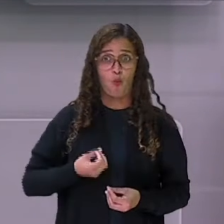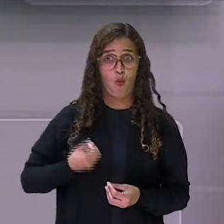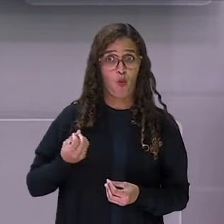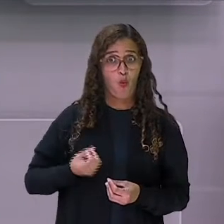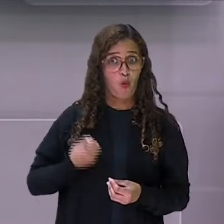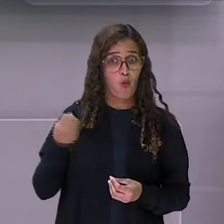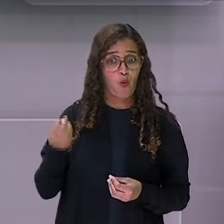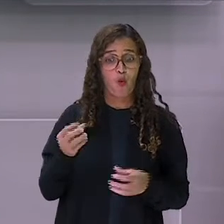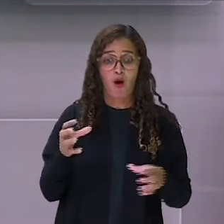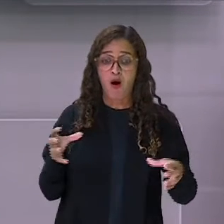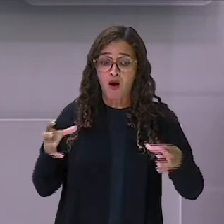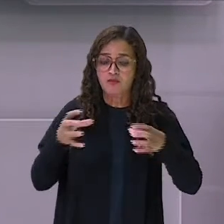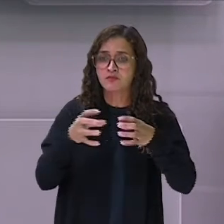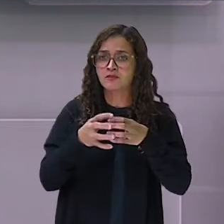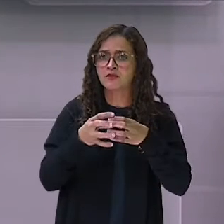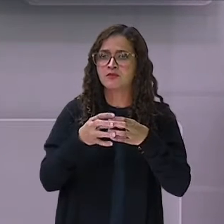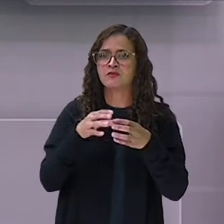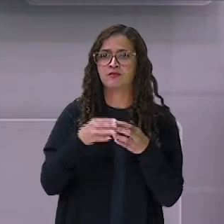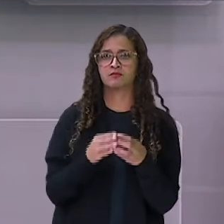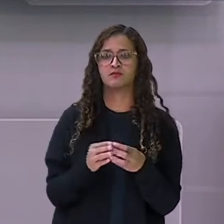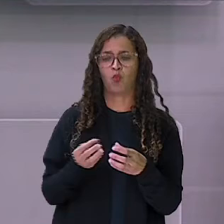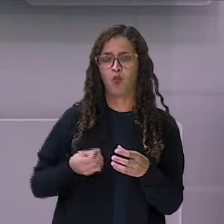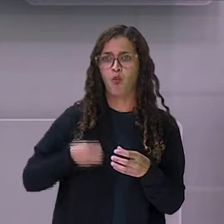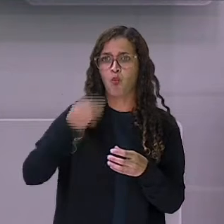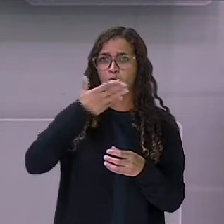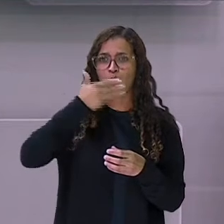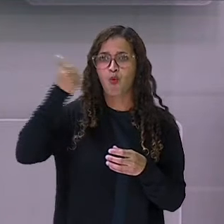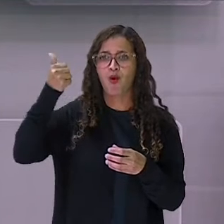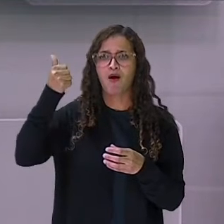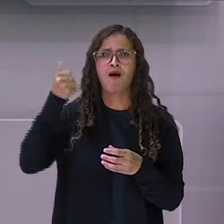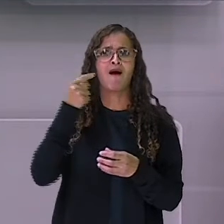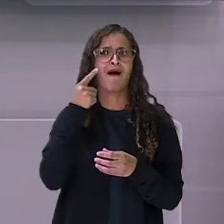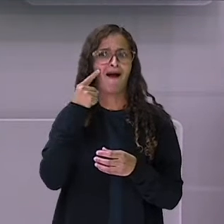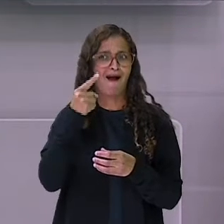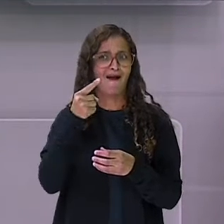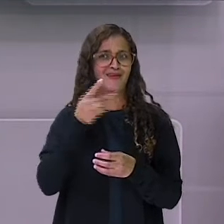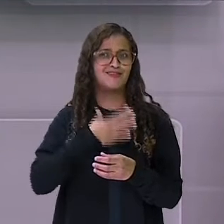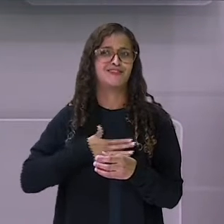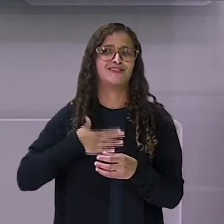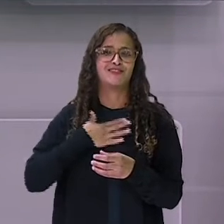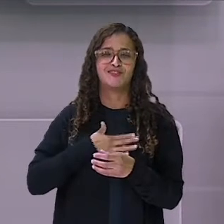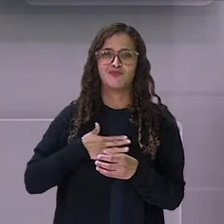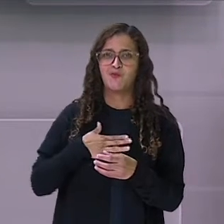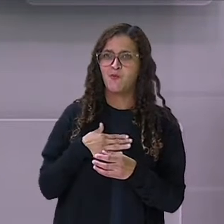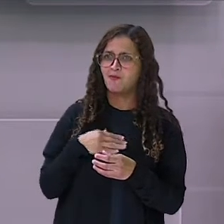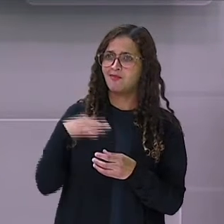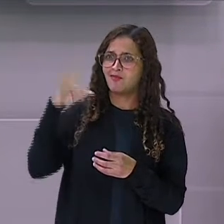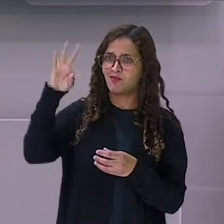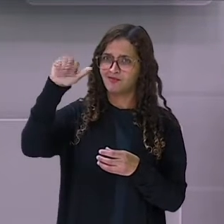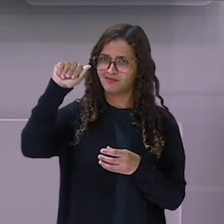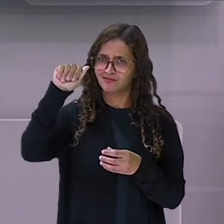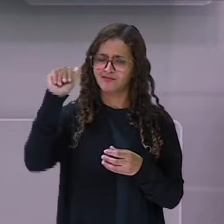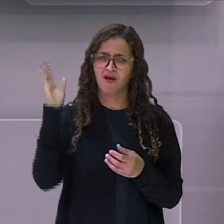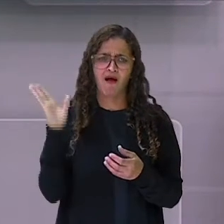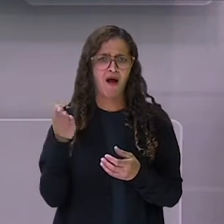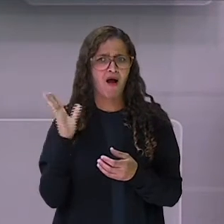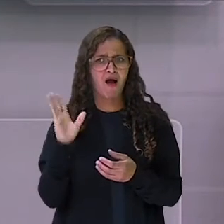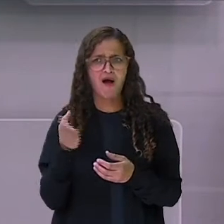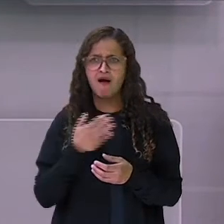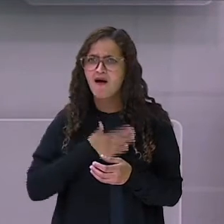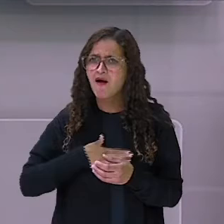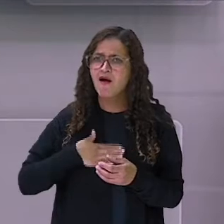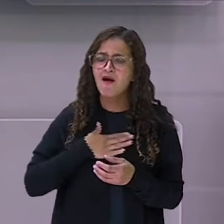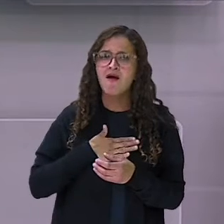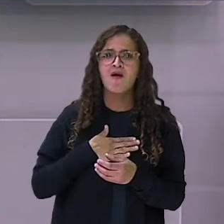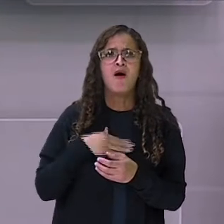bem em grupo. Então, já gostei da fábula. Ensinar coisa boa é muito bom,